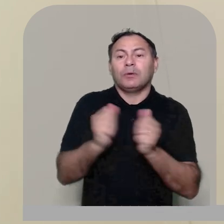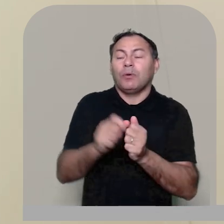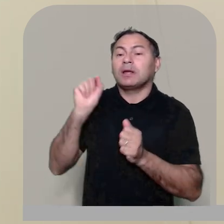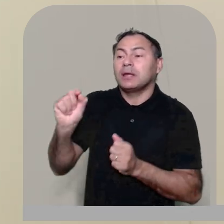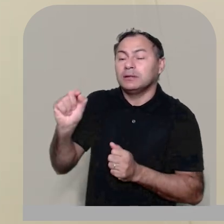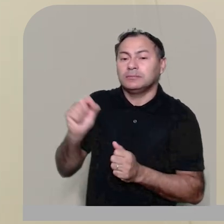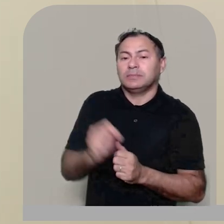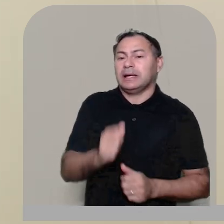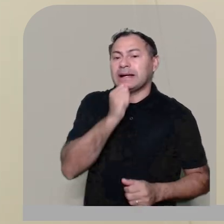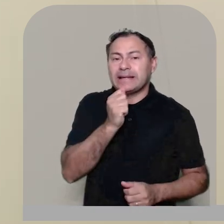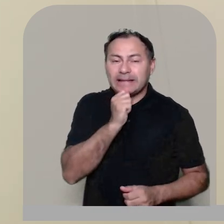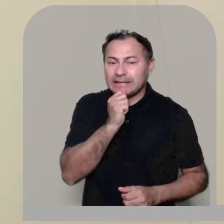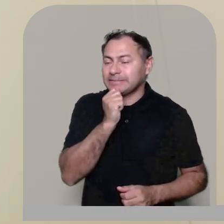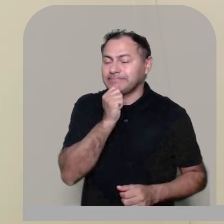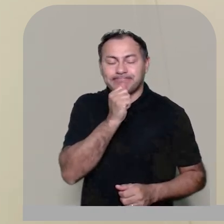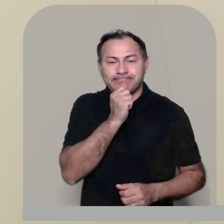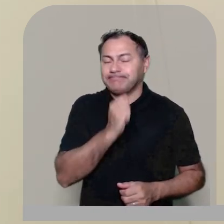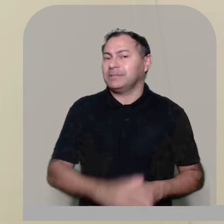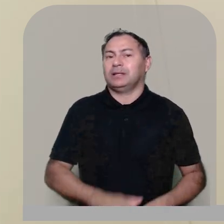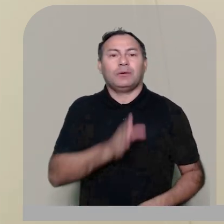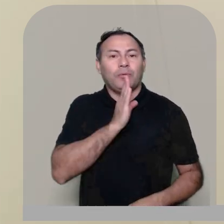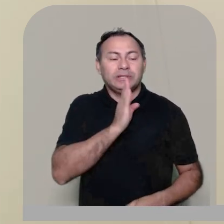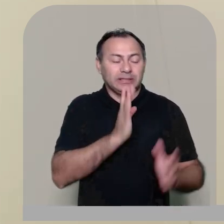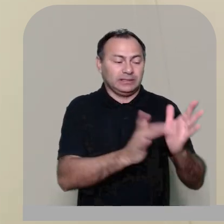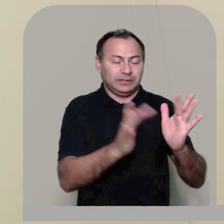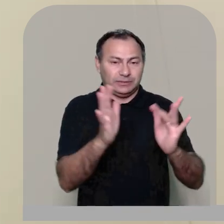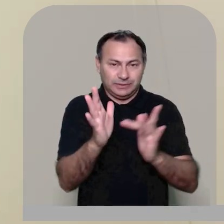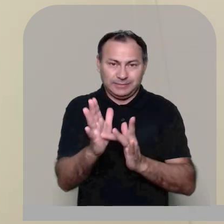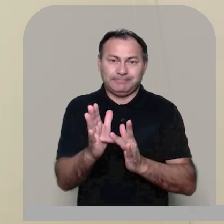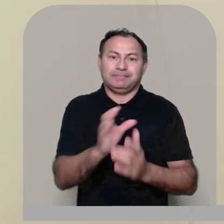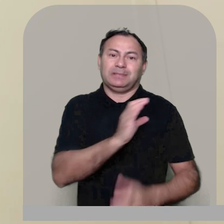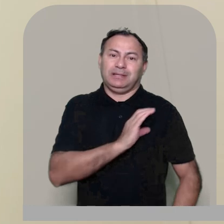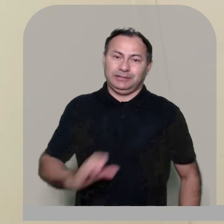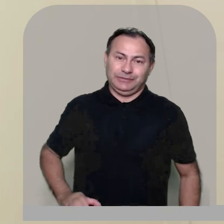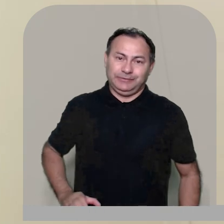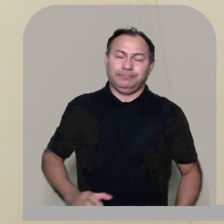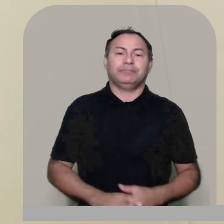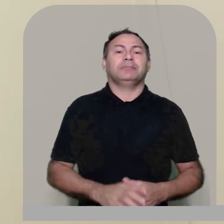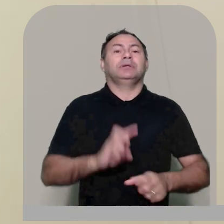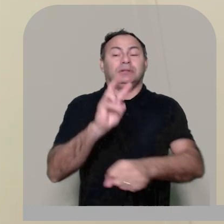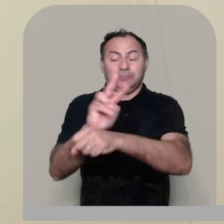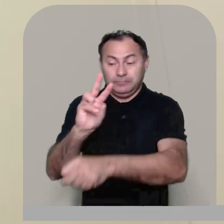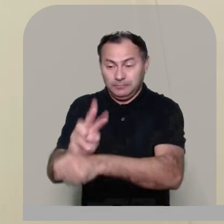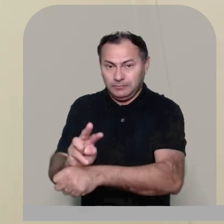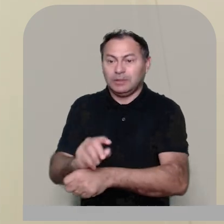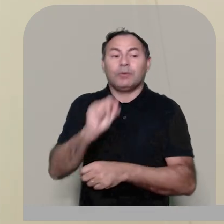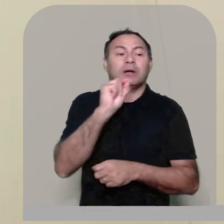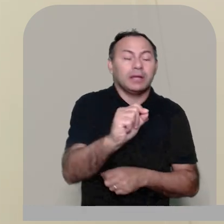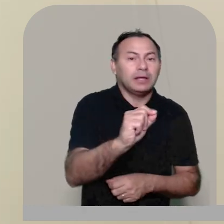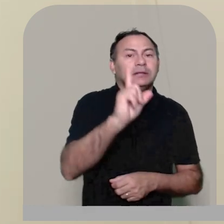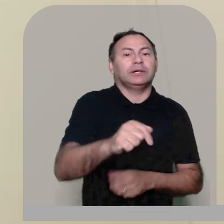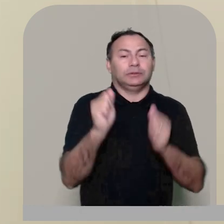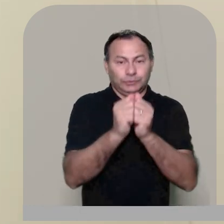aqueles que ainda não conhecem jesus cristo então um cuidado com